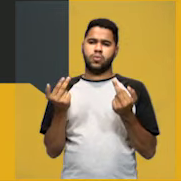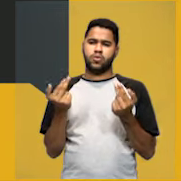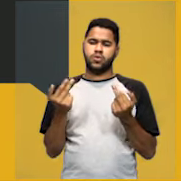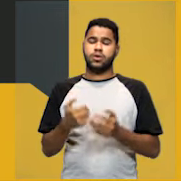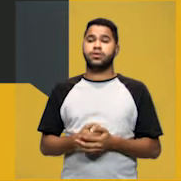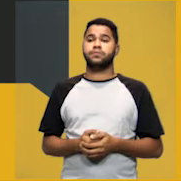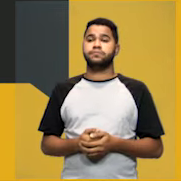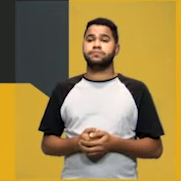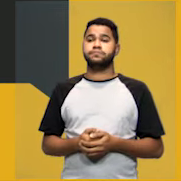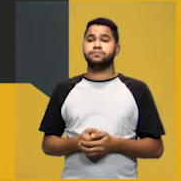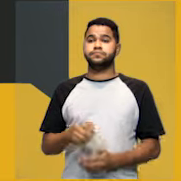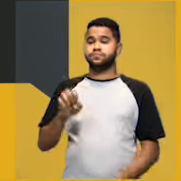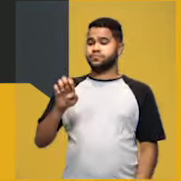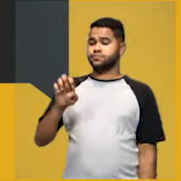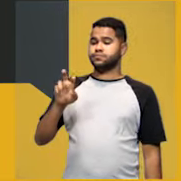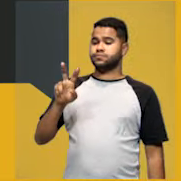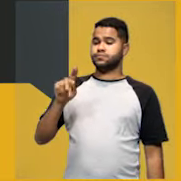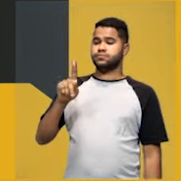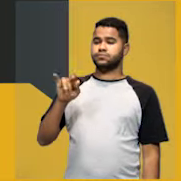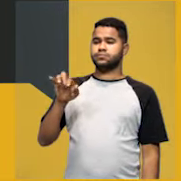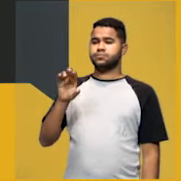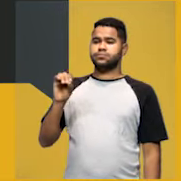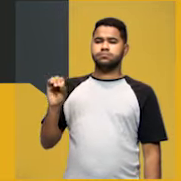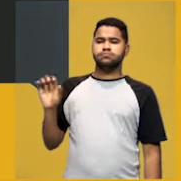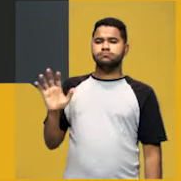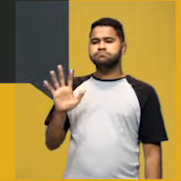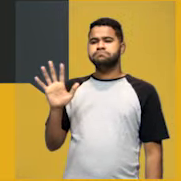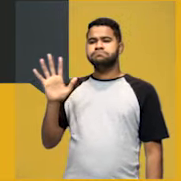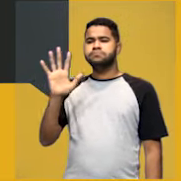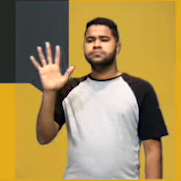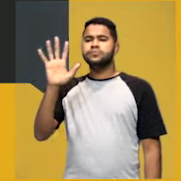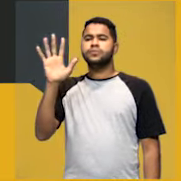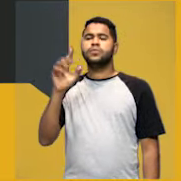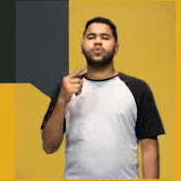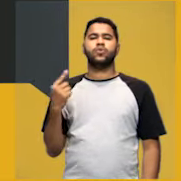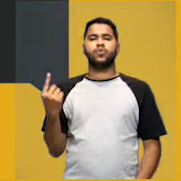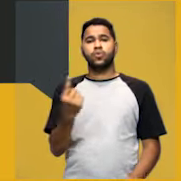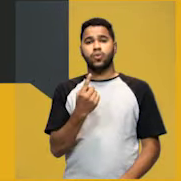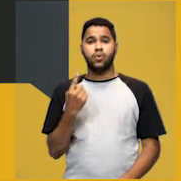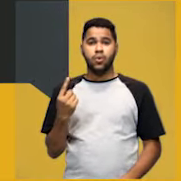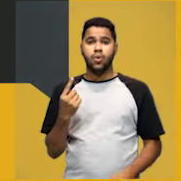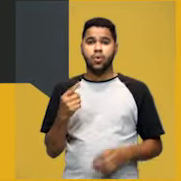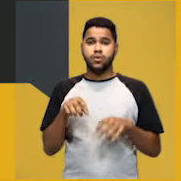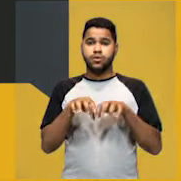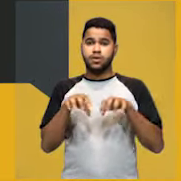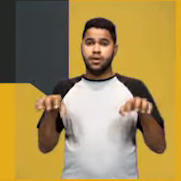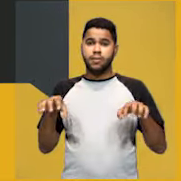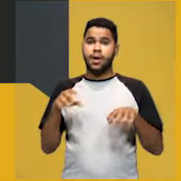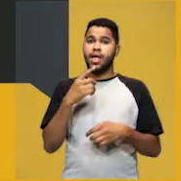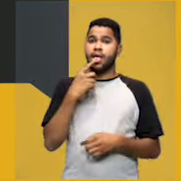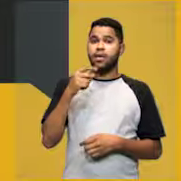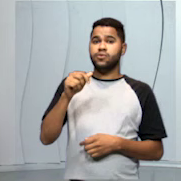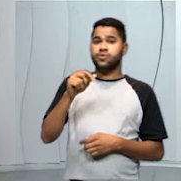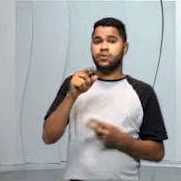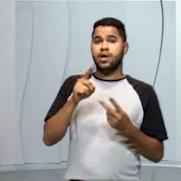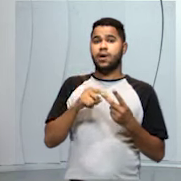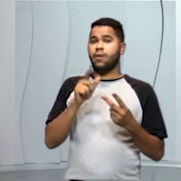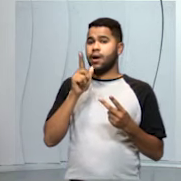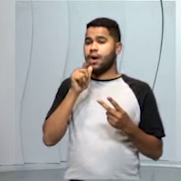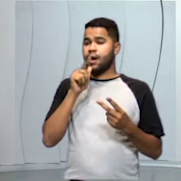A evaporação é o processo pelo qual nós separamos o sal da água.